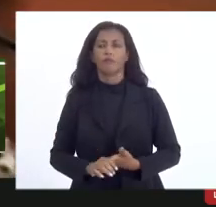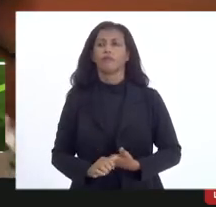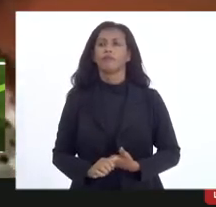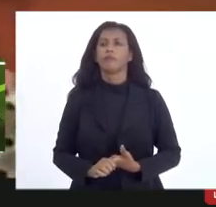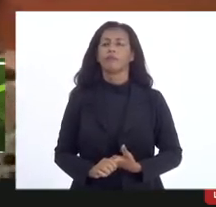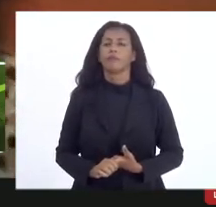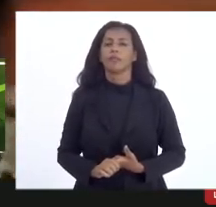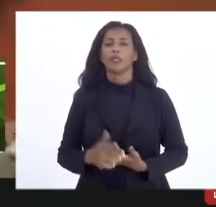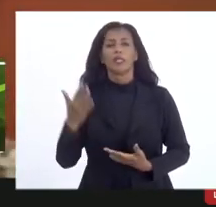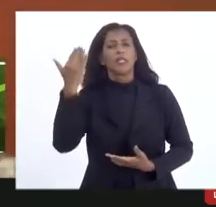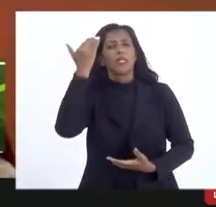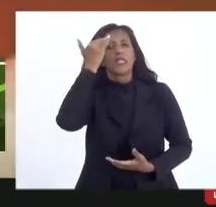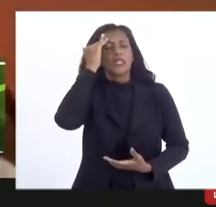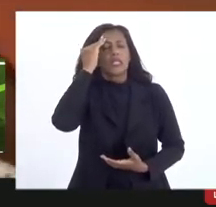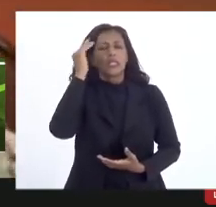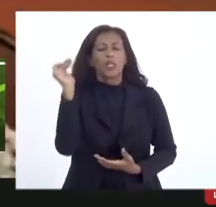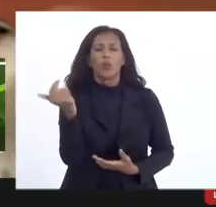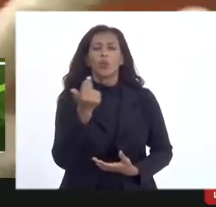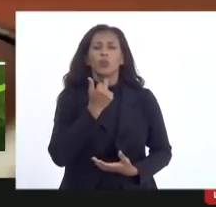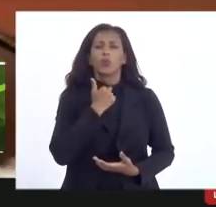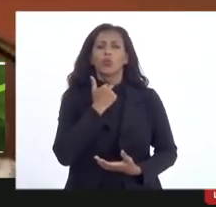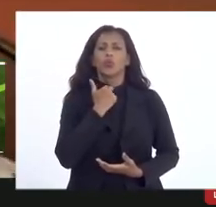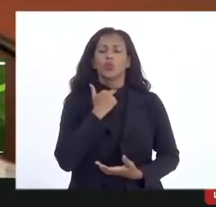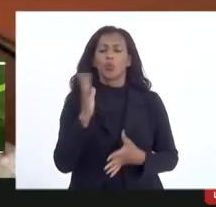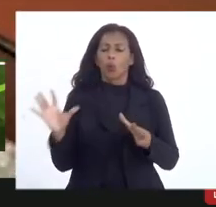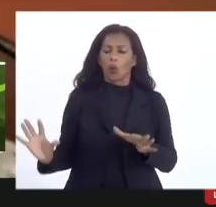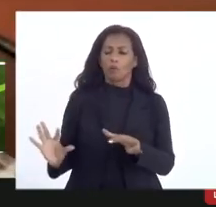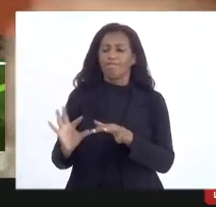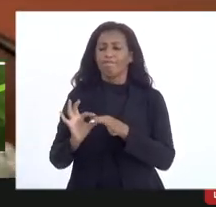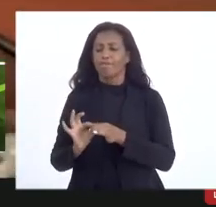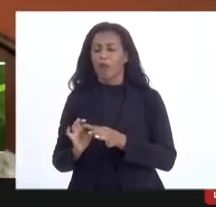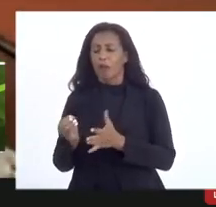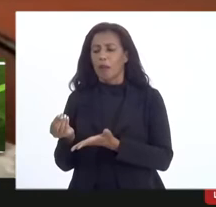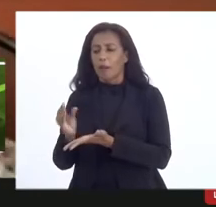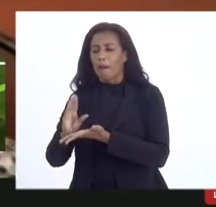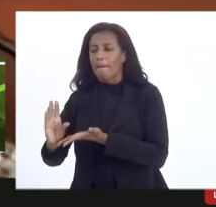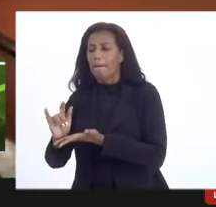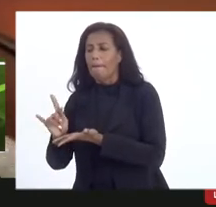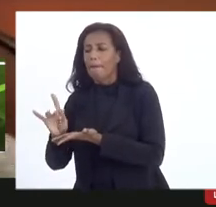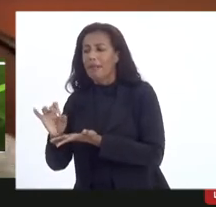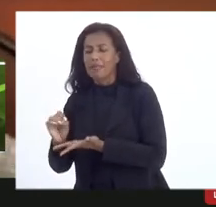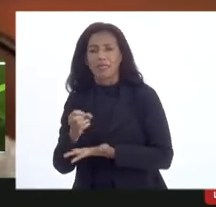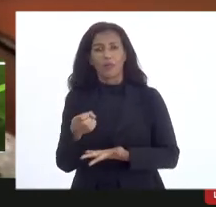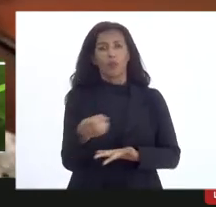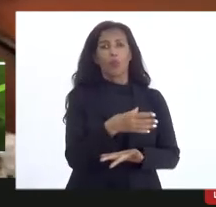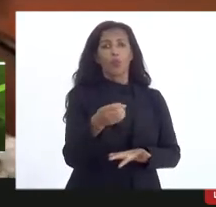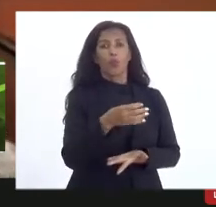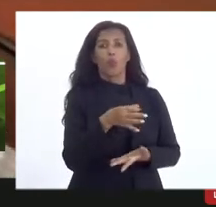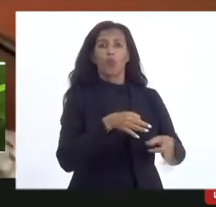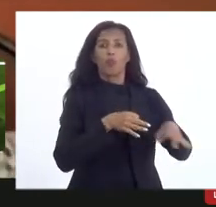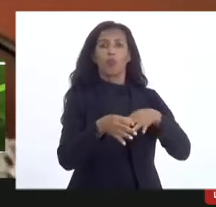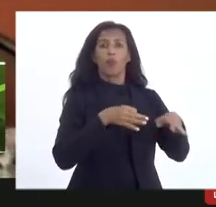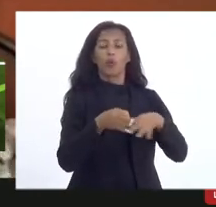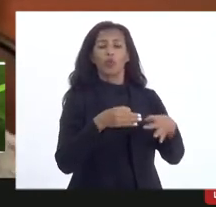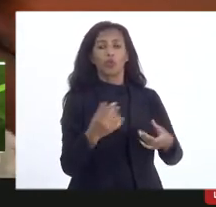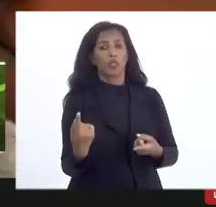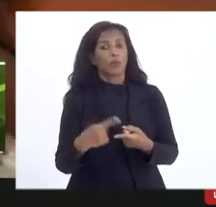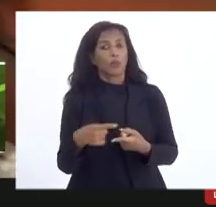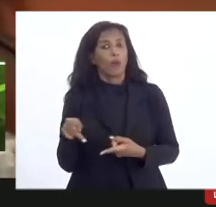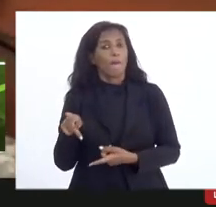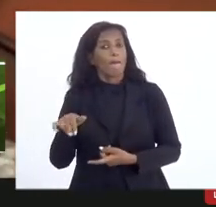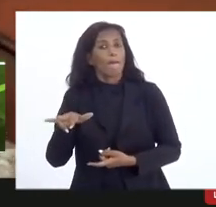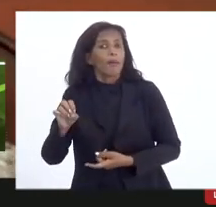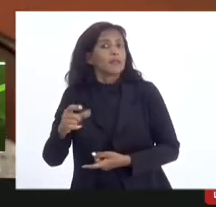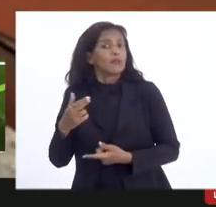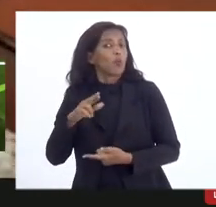entendeu que não se pode vir pular o passivo da prestação de contas com novos projetos a serem realizados até porque o passivo